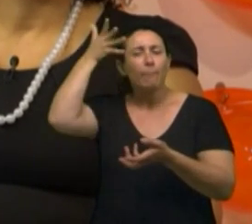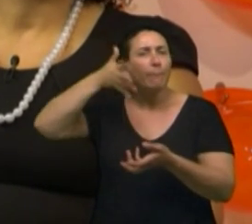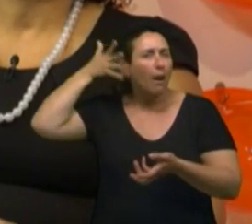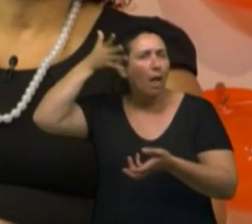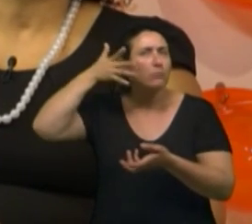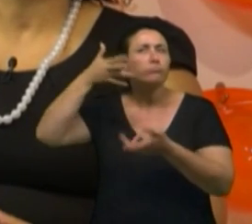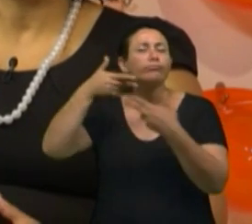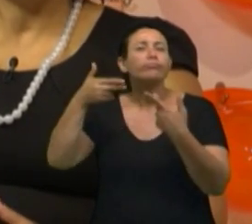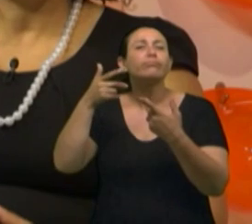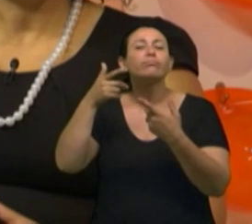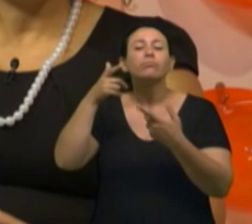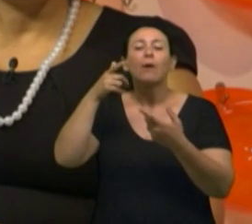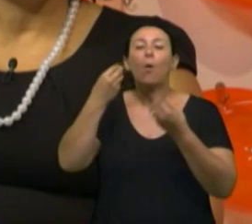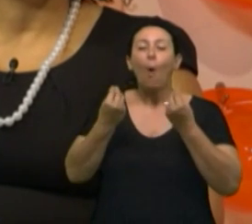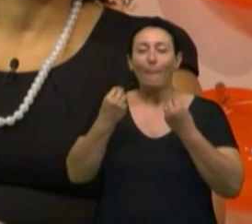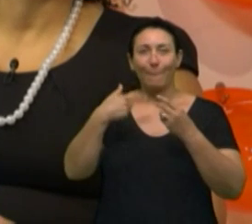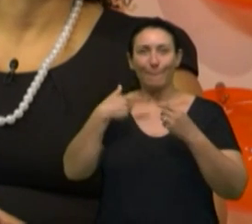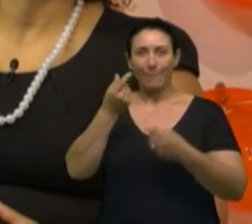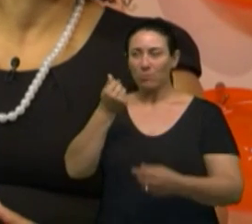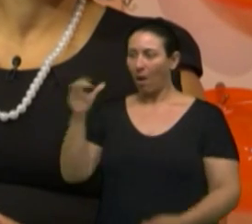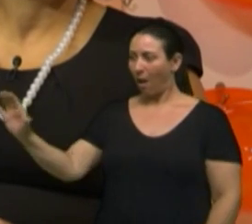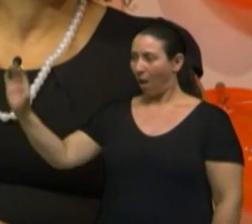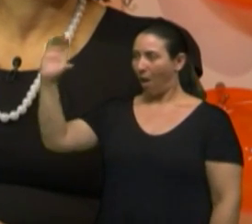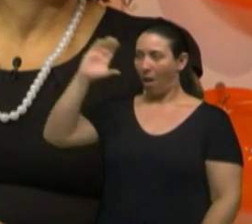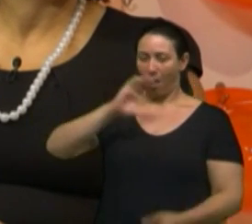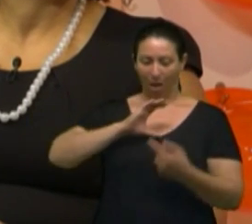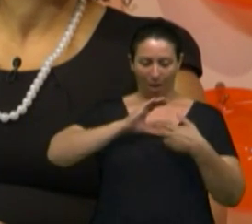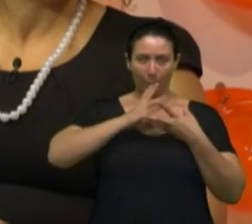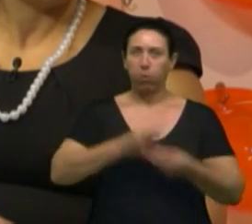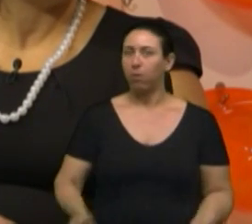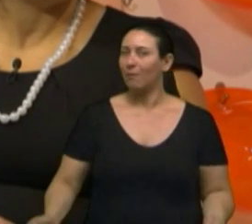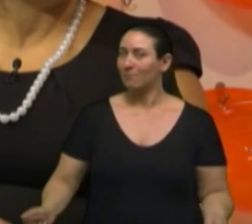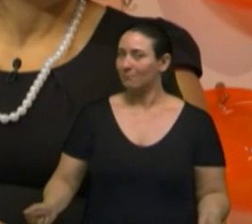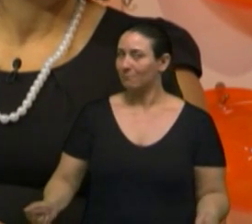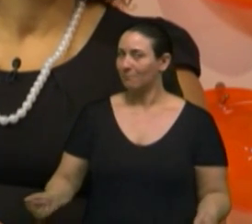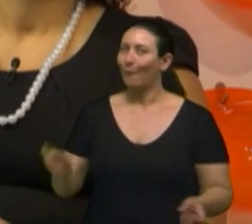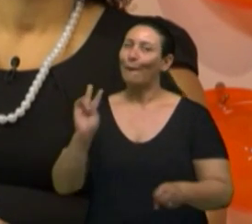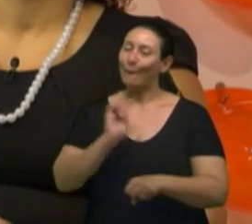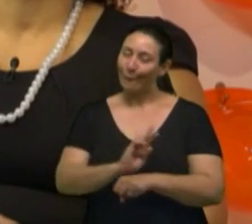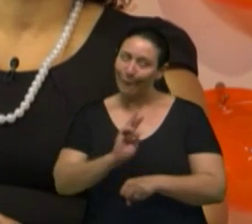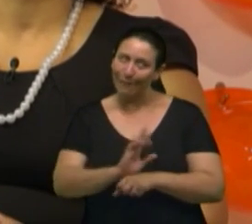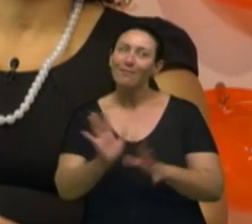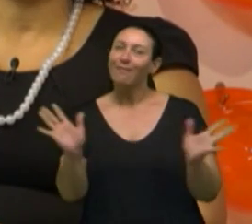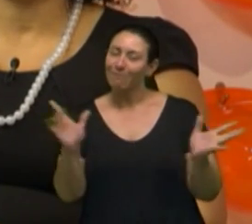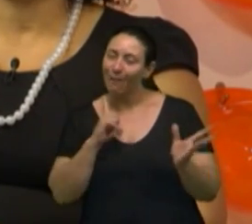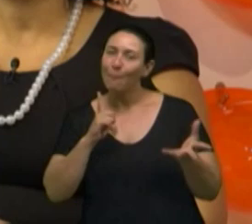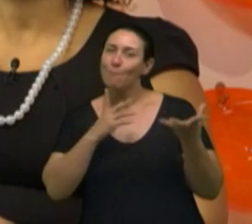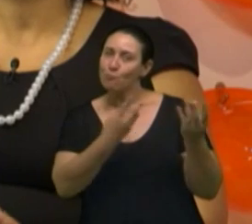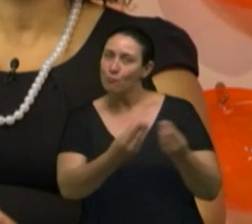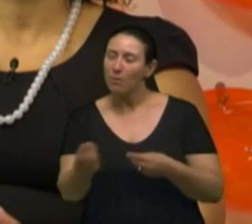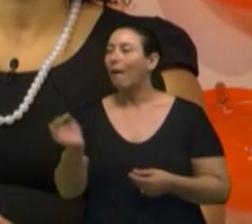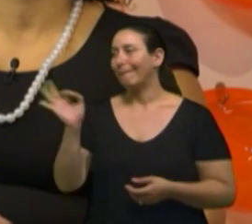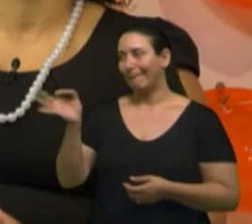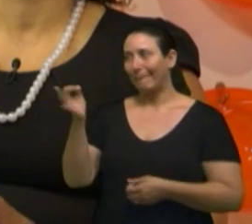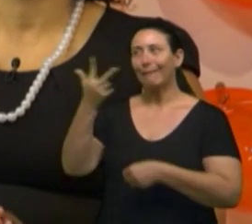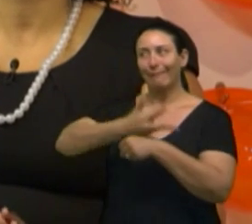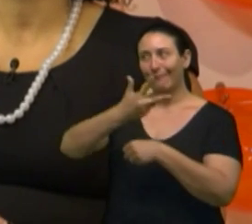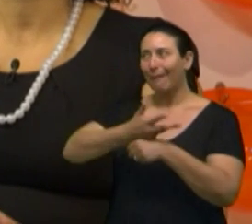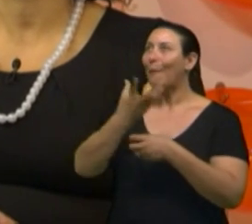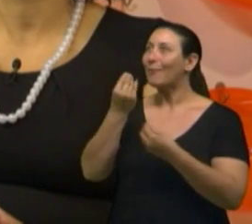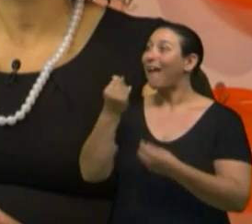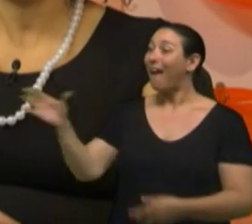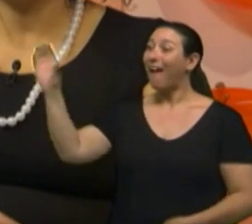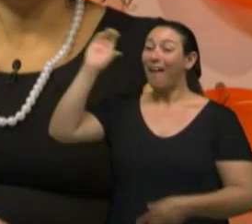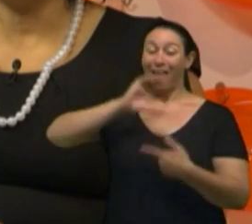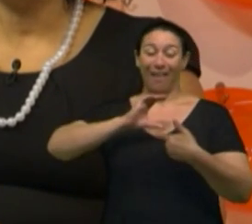porque também a gente sabe que o dinheiro, ele some, né? Com certeza. O dinheiro na mão, ele é vendaval, bem